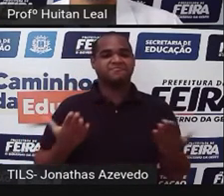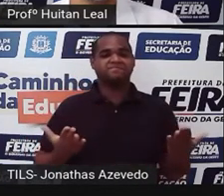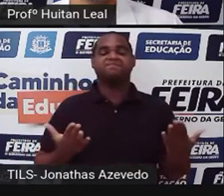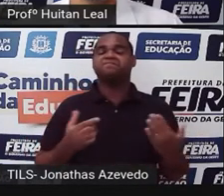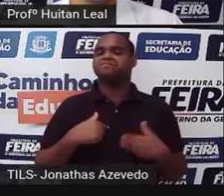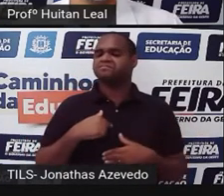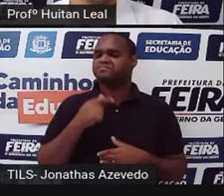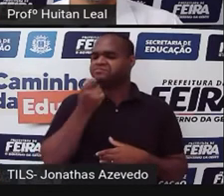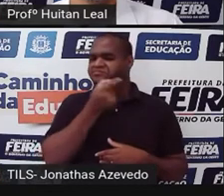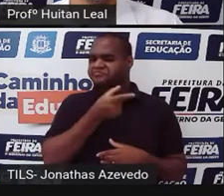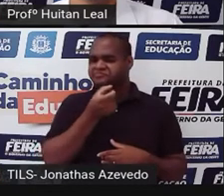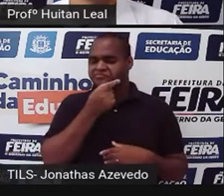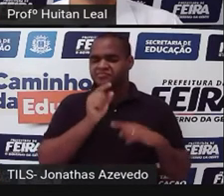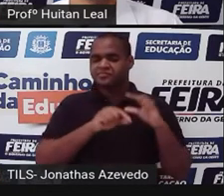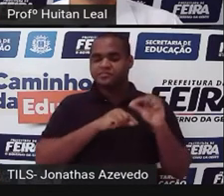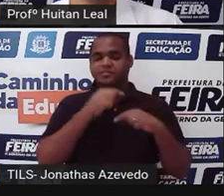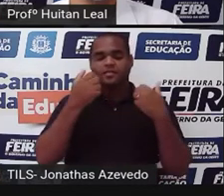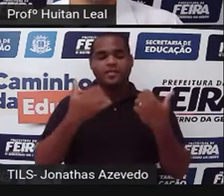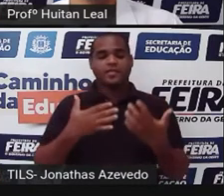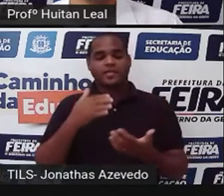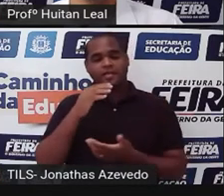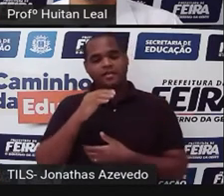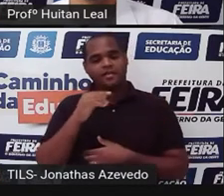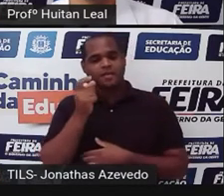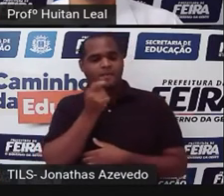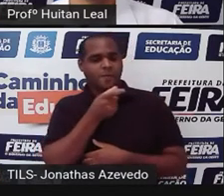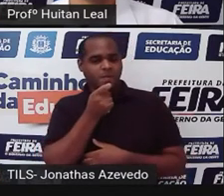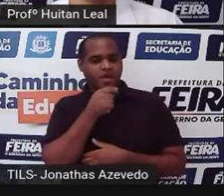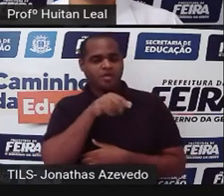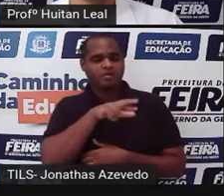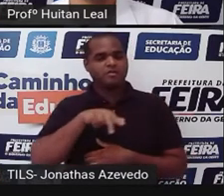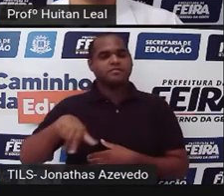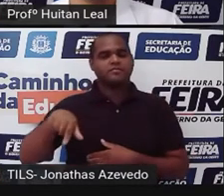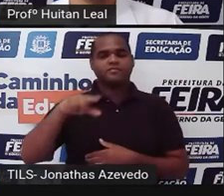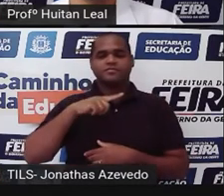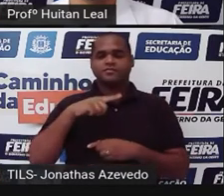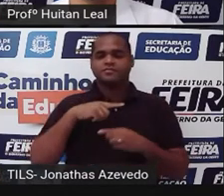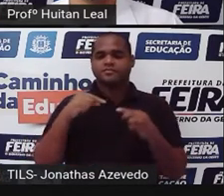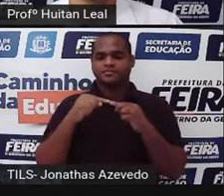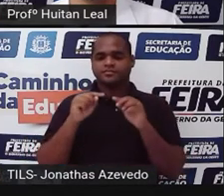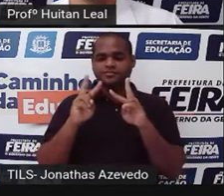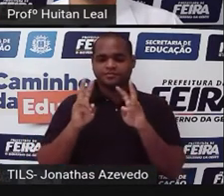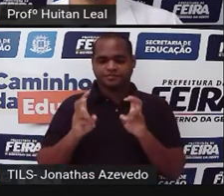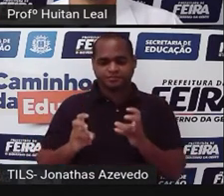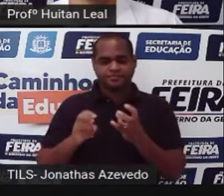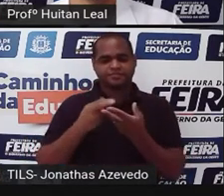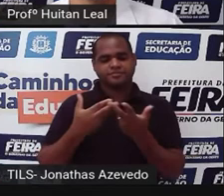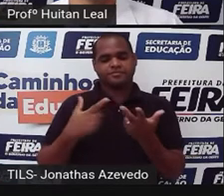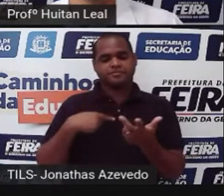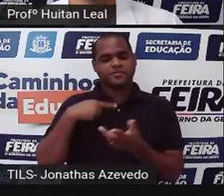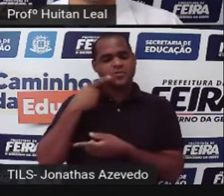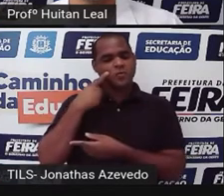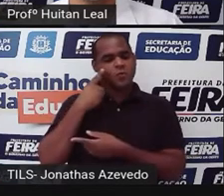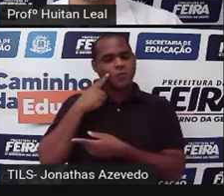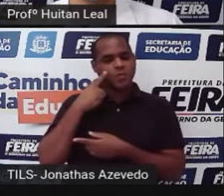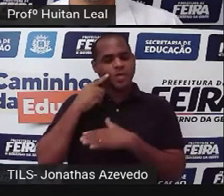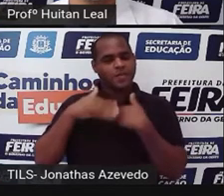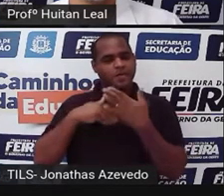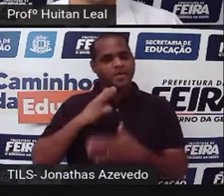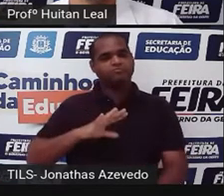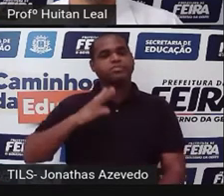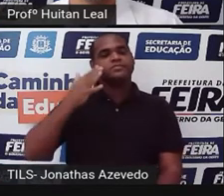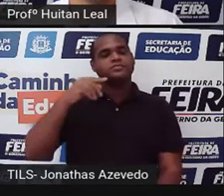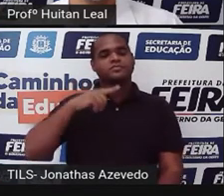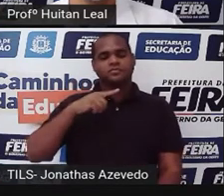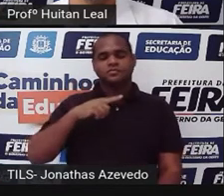enfoque jornalístico é humorístico acerca das cenas e acontecimentos cotidianos. Se utiliza da ironia,